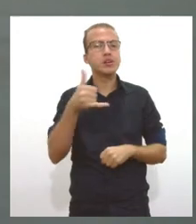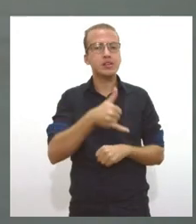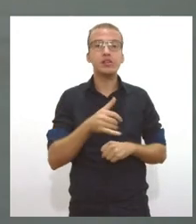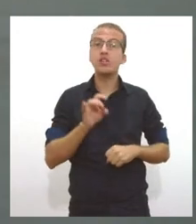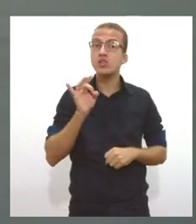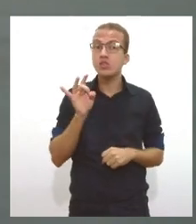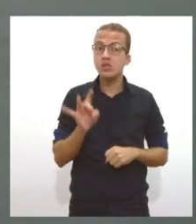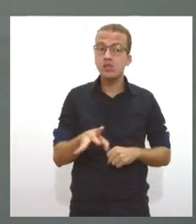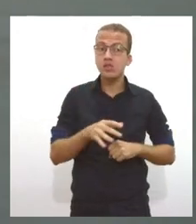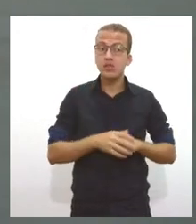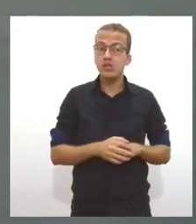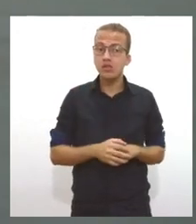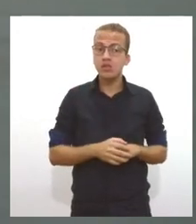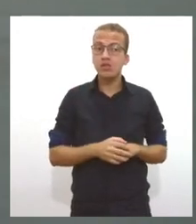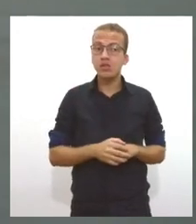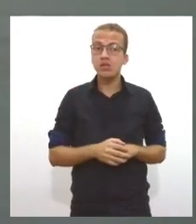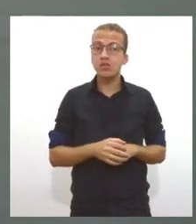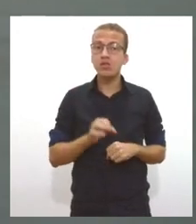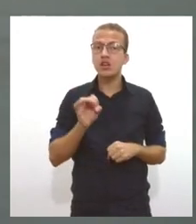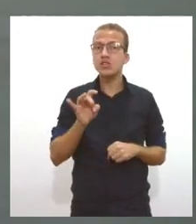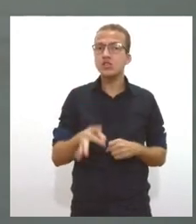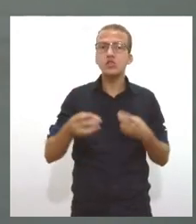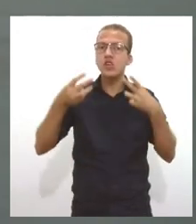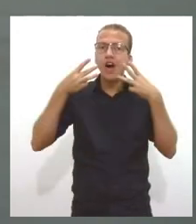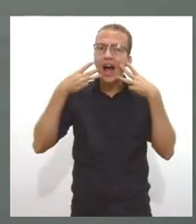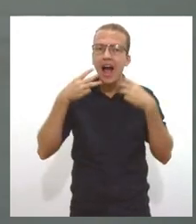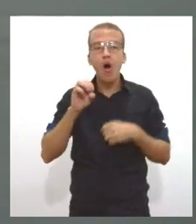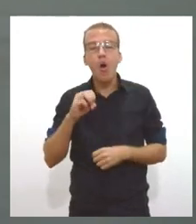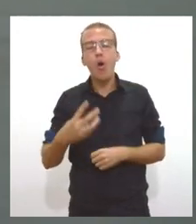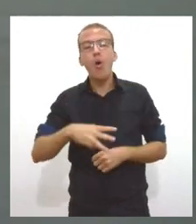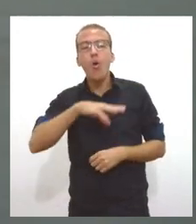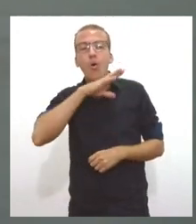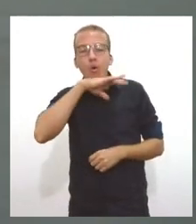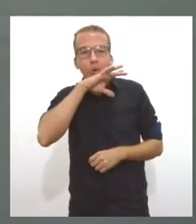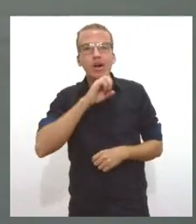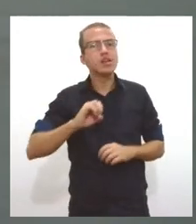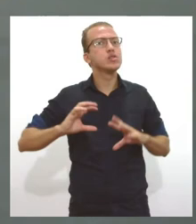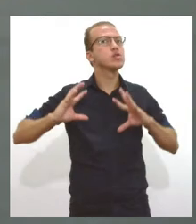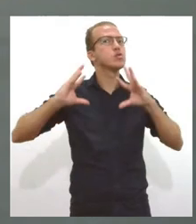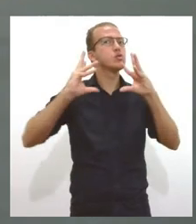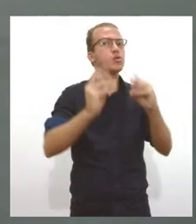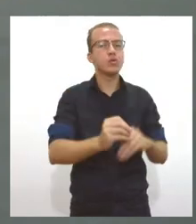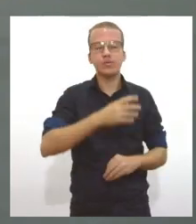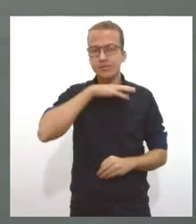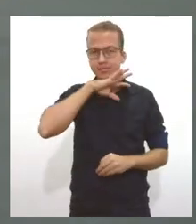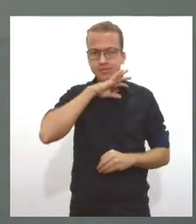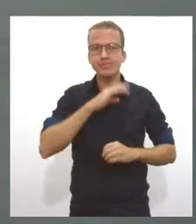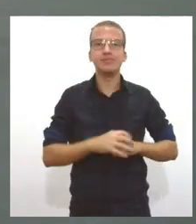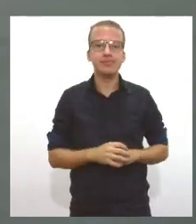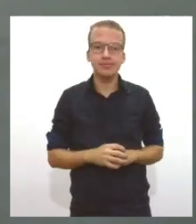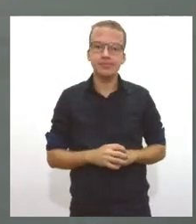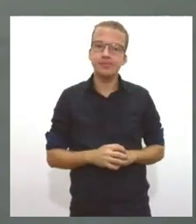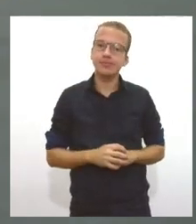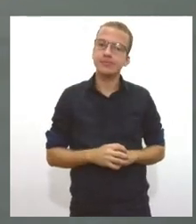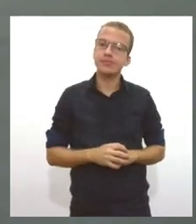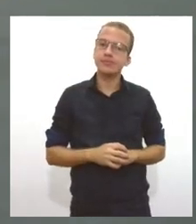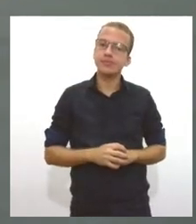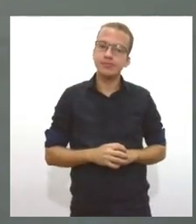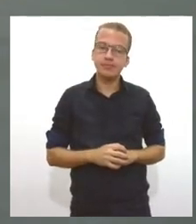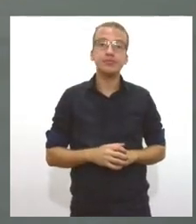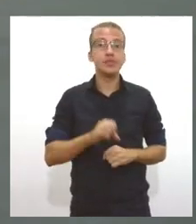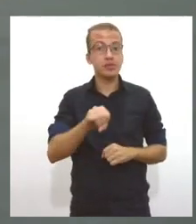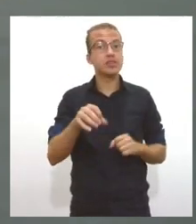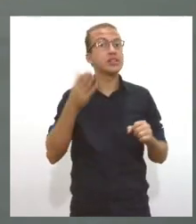não são só os cães e os gás mas são os animais se você souber pode entrar em contato aí para a polícia